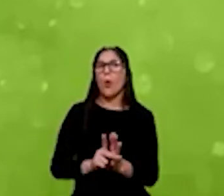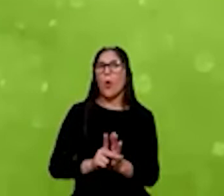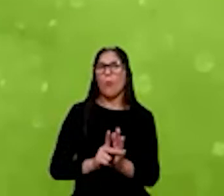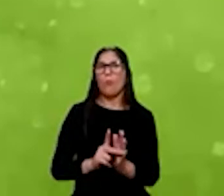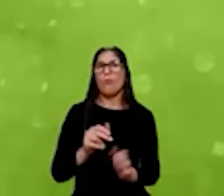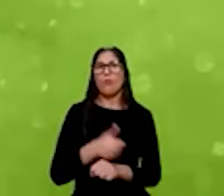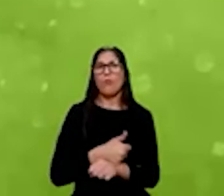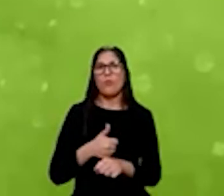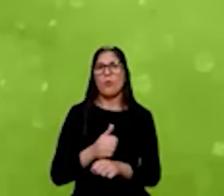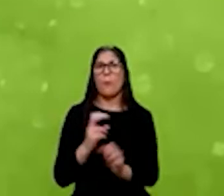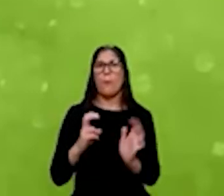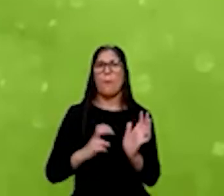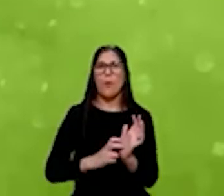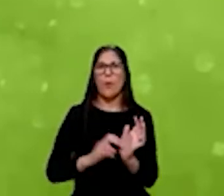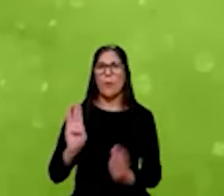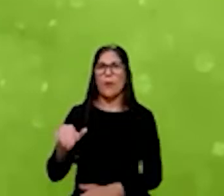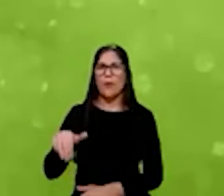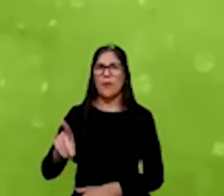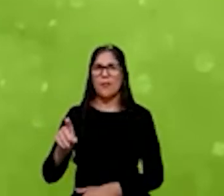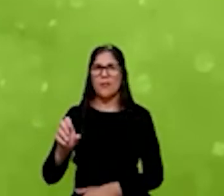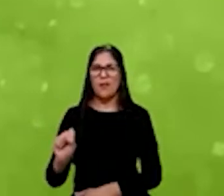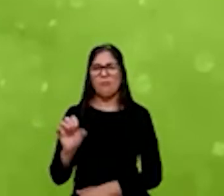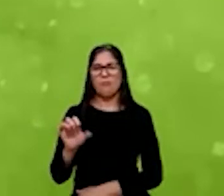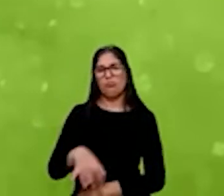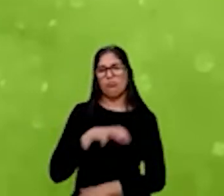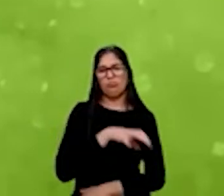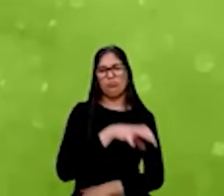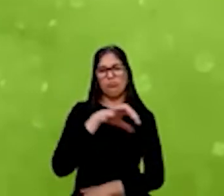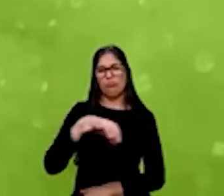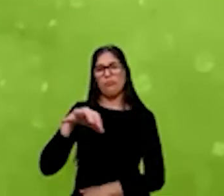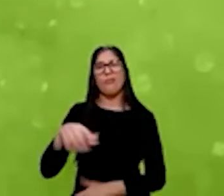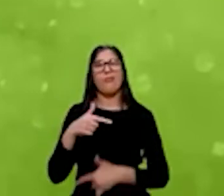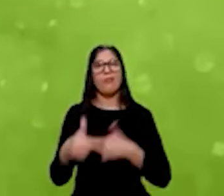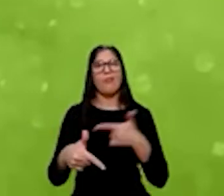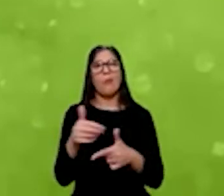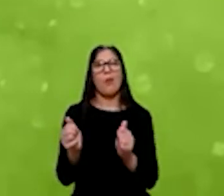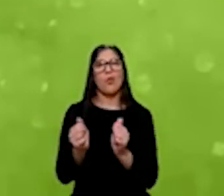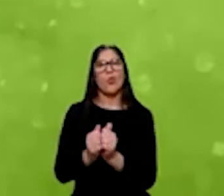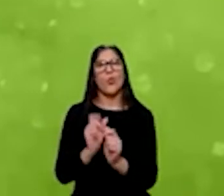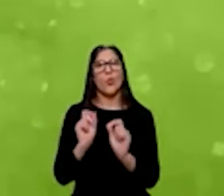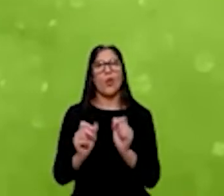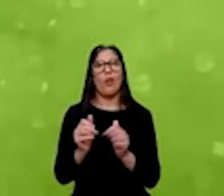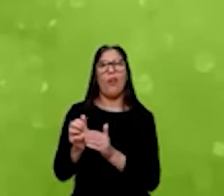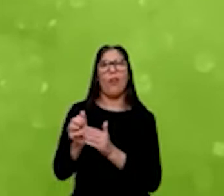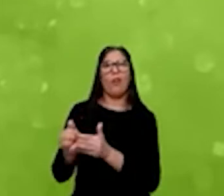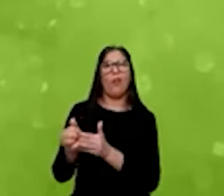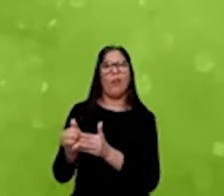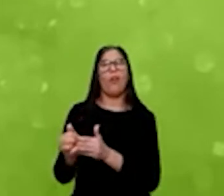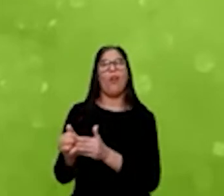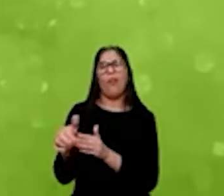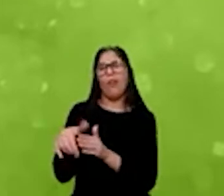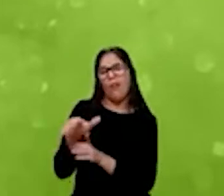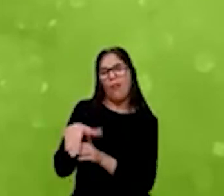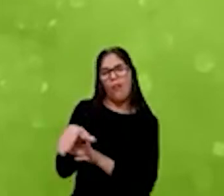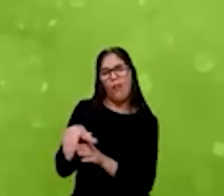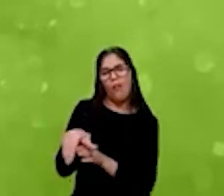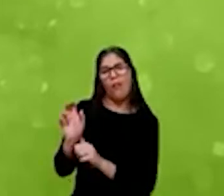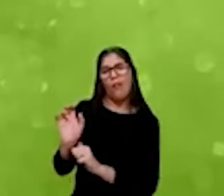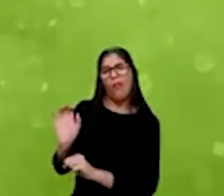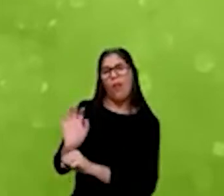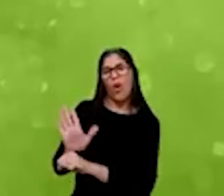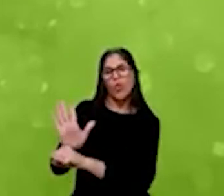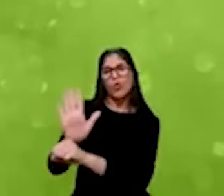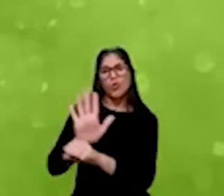diversos setores que atuam como mentores, ajudando esses empreendedores nas suas questões